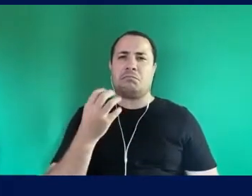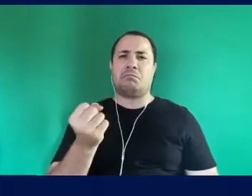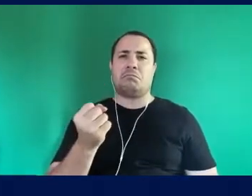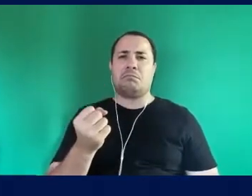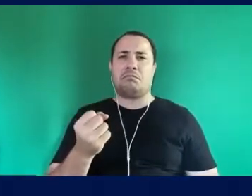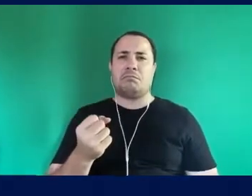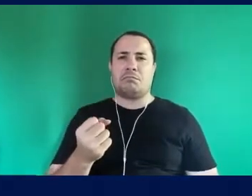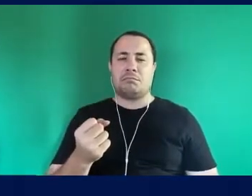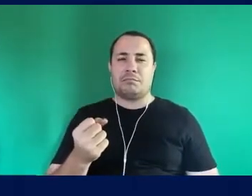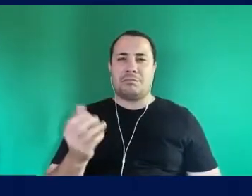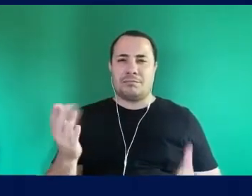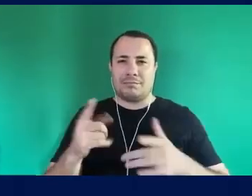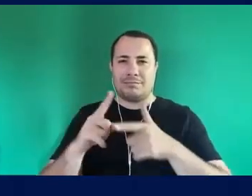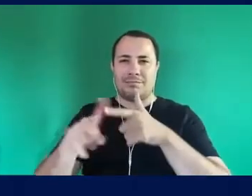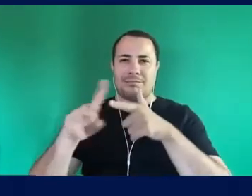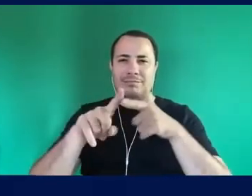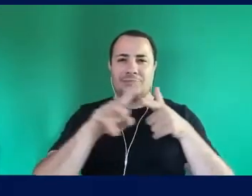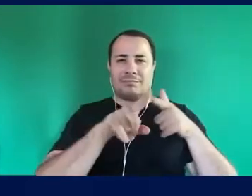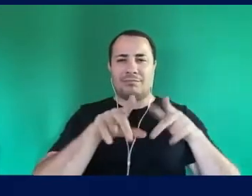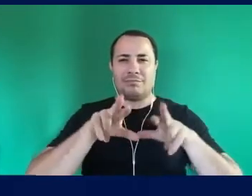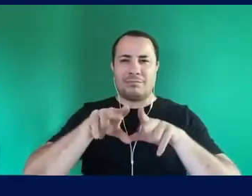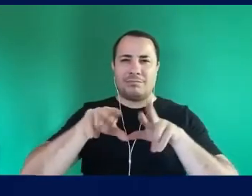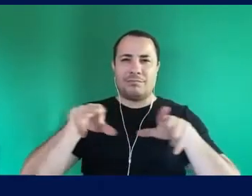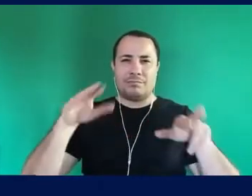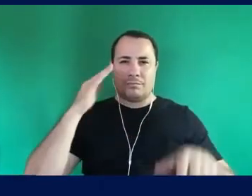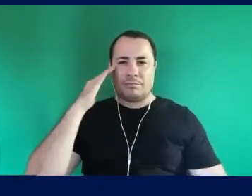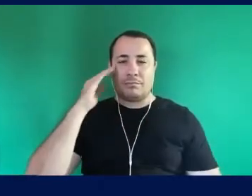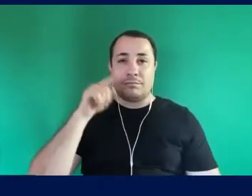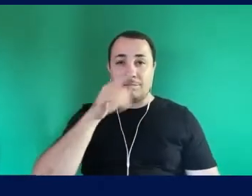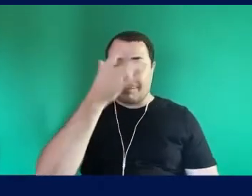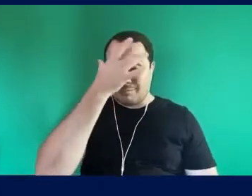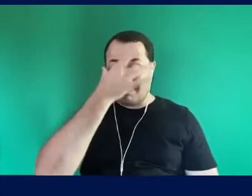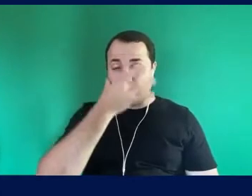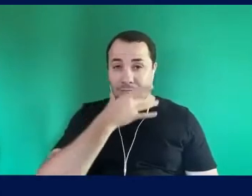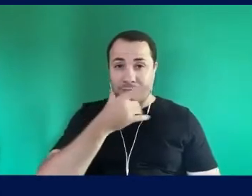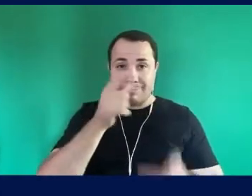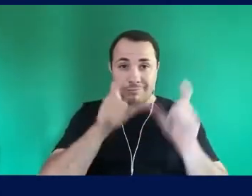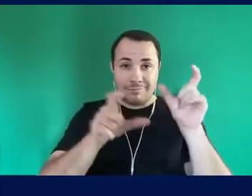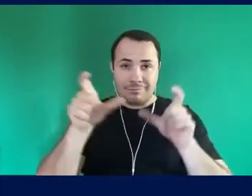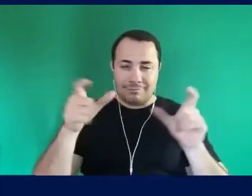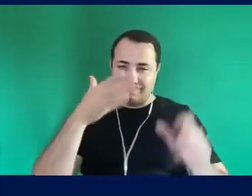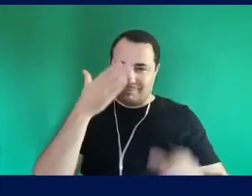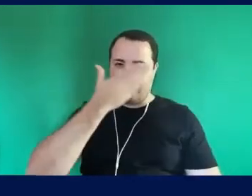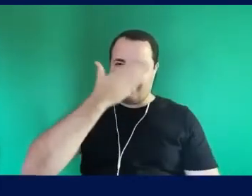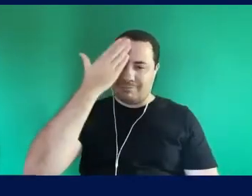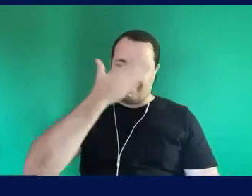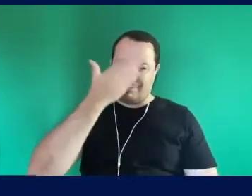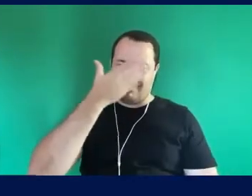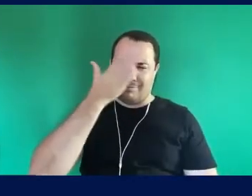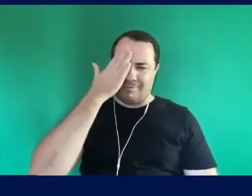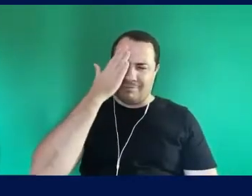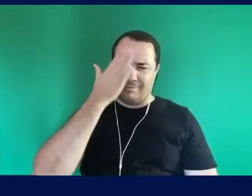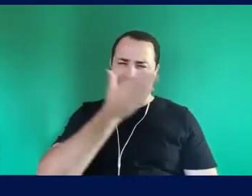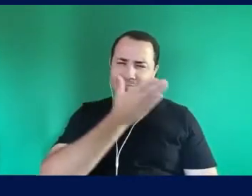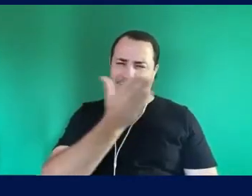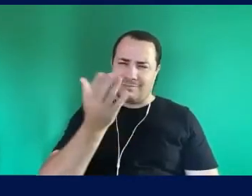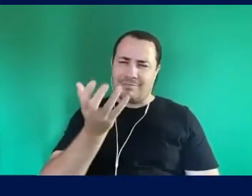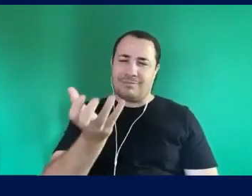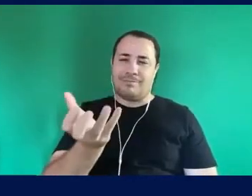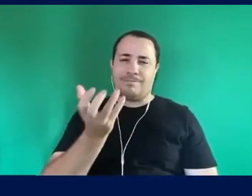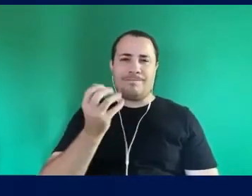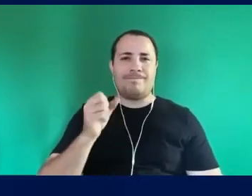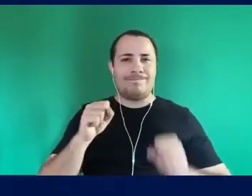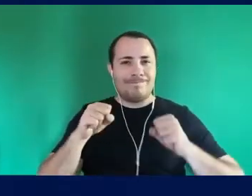eu tô considerando Que eu não tô vendo Os rostos Que eu tô considerando Essa gente aqui Que tá querendo Articular o